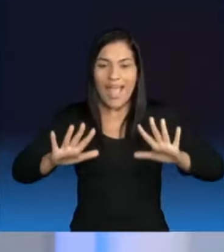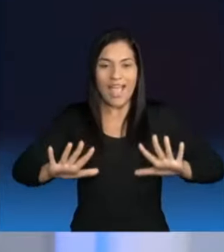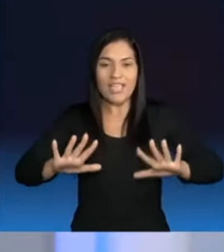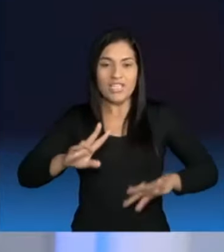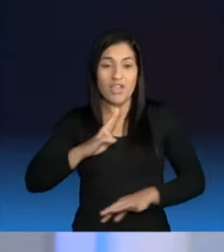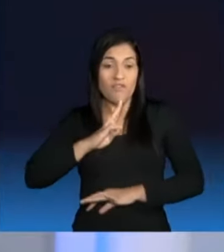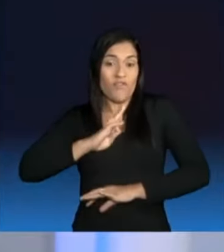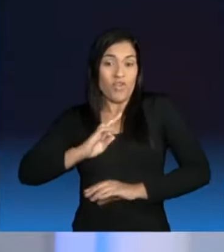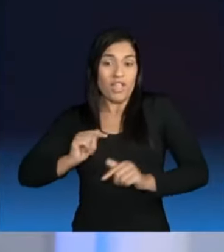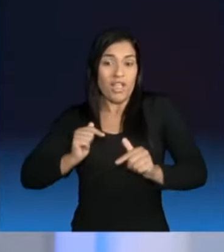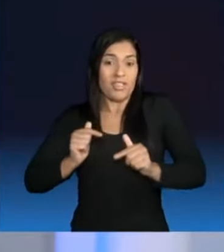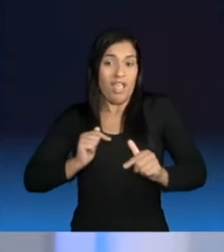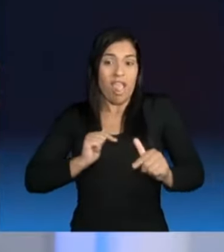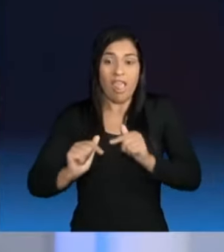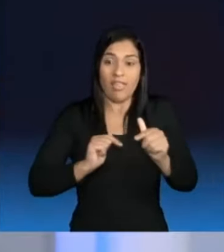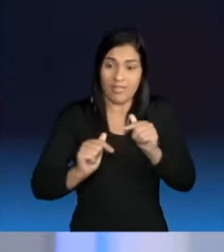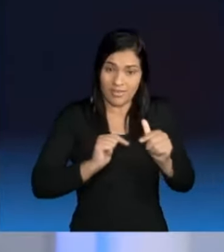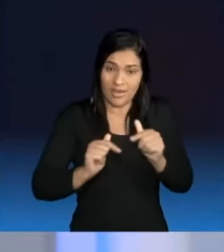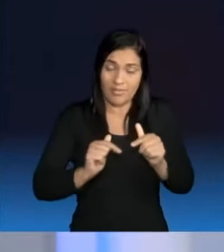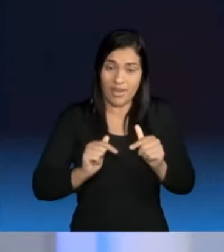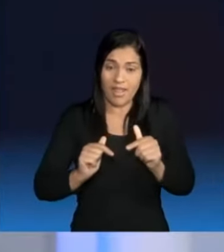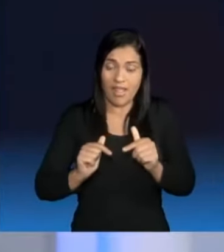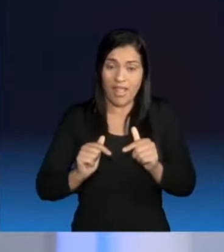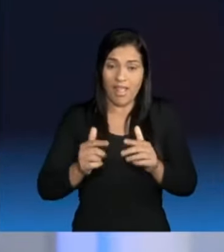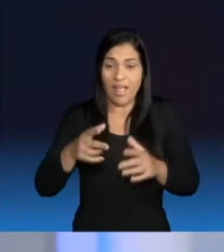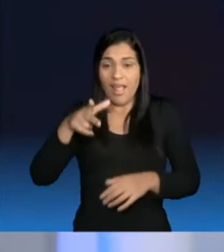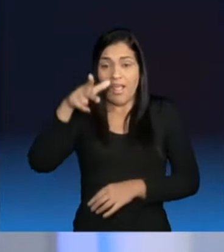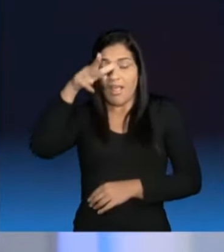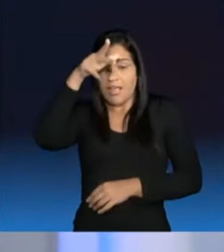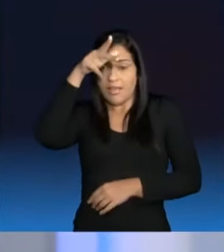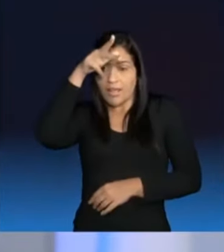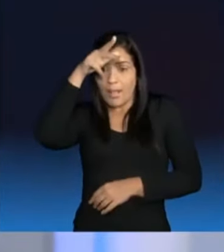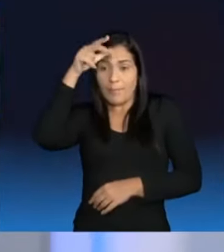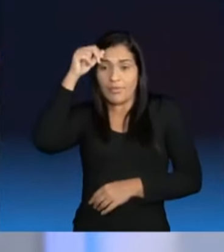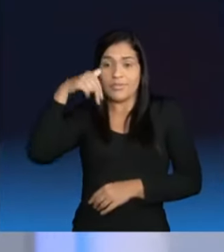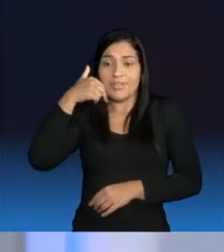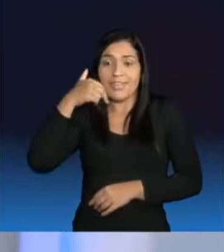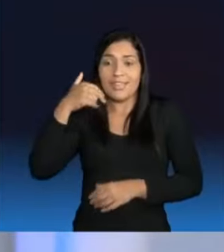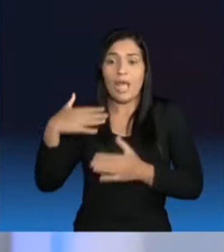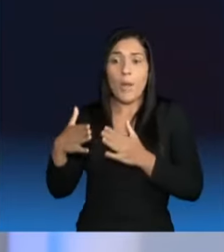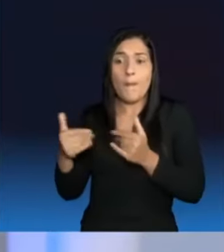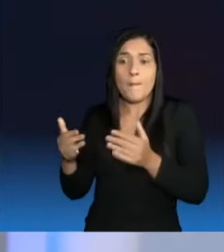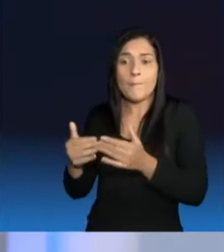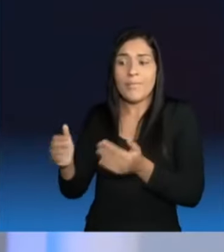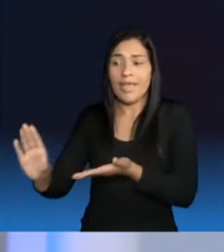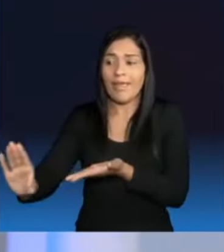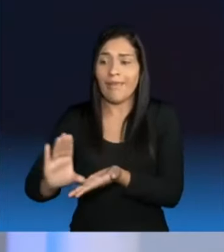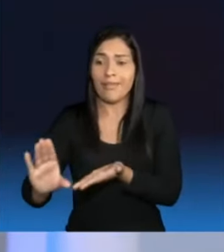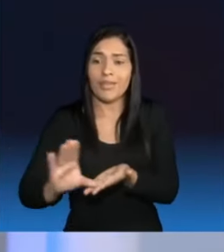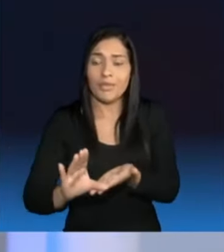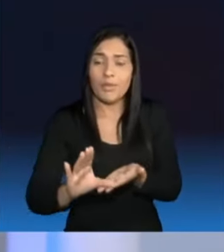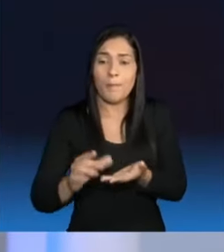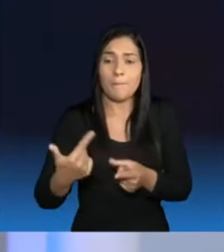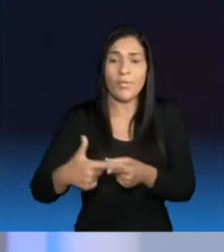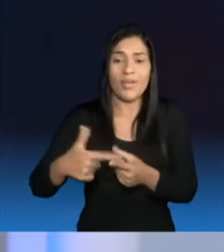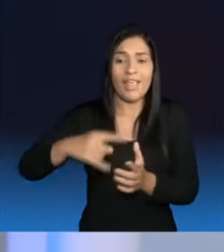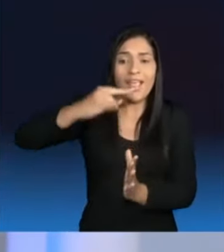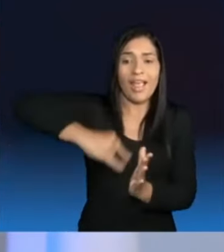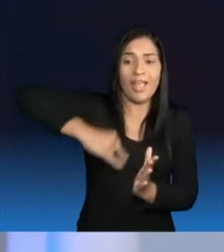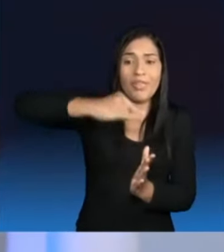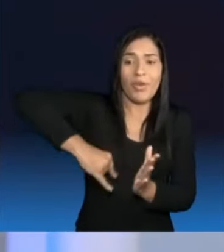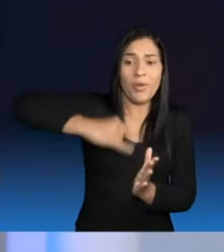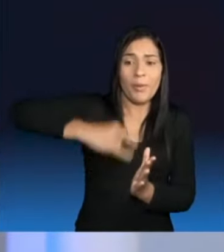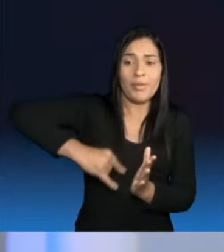Natal perde recursos por simples preguiça, por não se preencher os relatórios, por não se completarem as equipes.